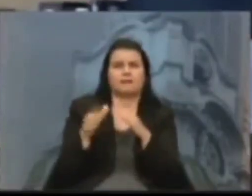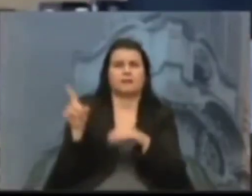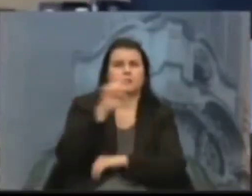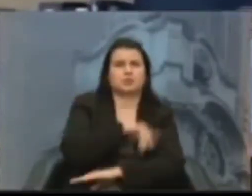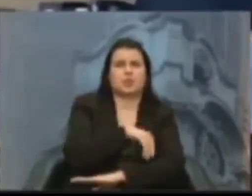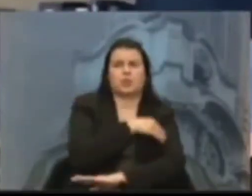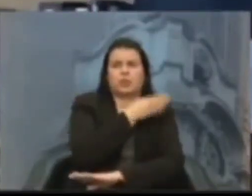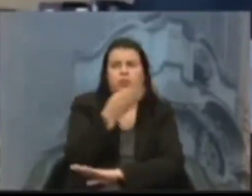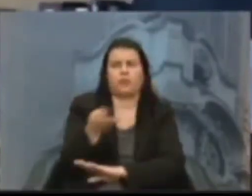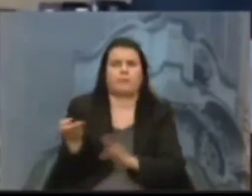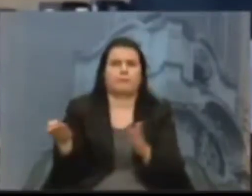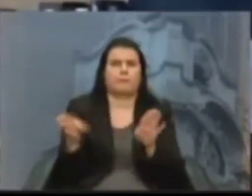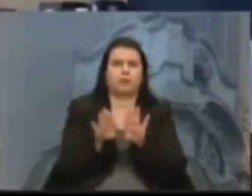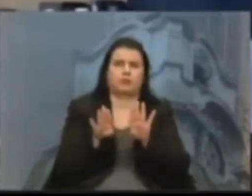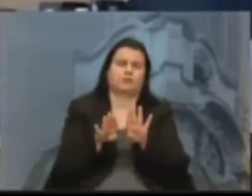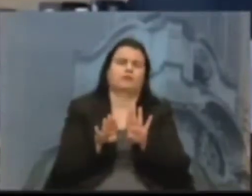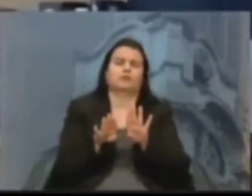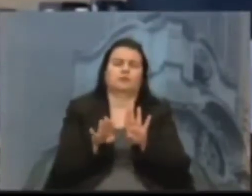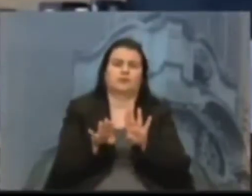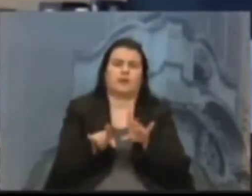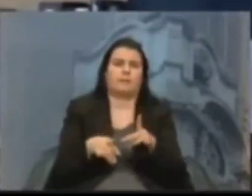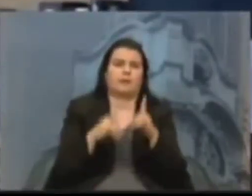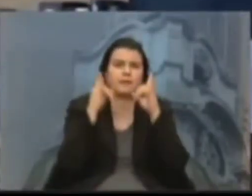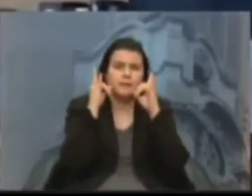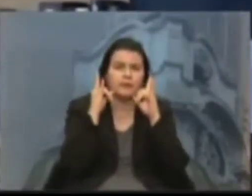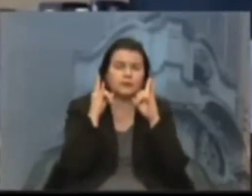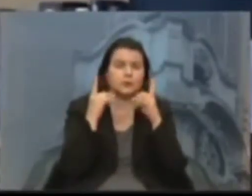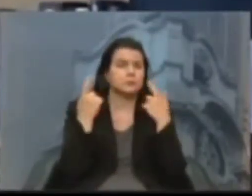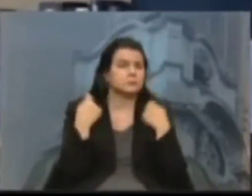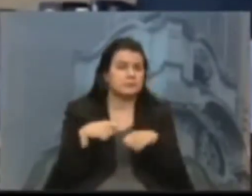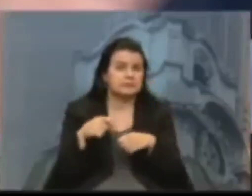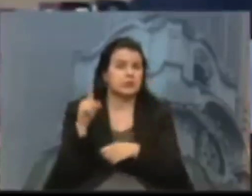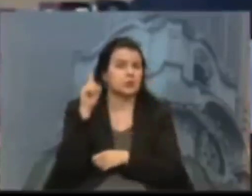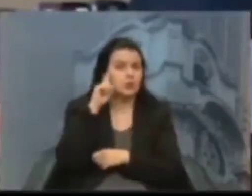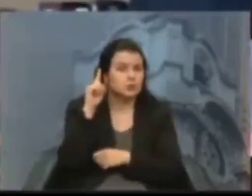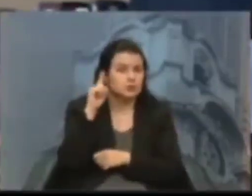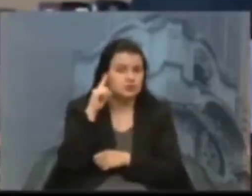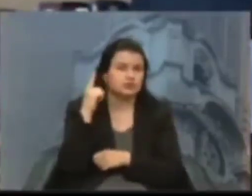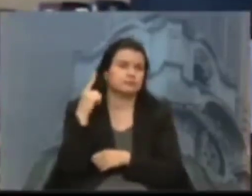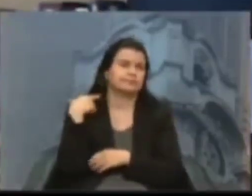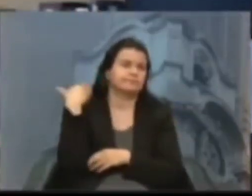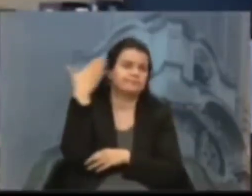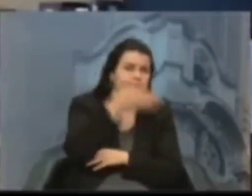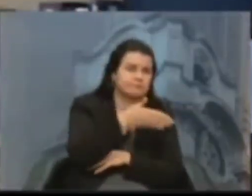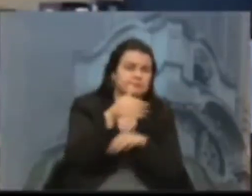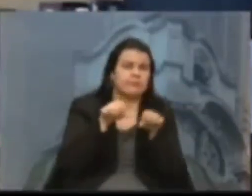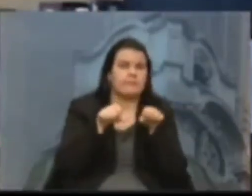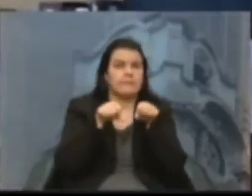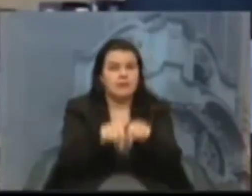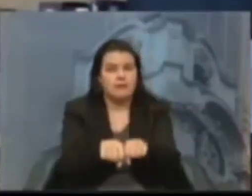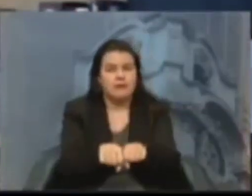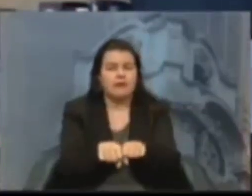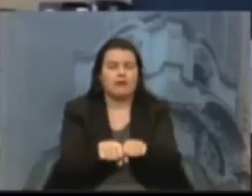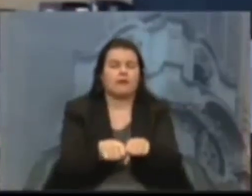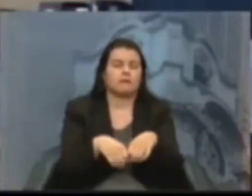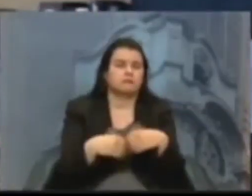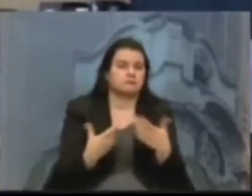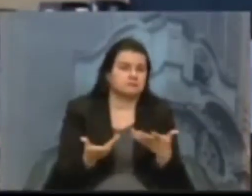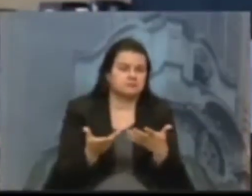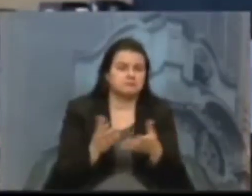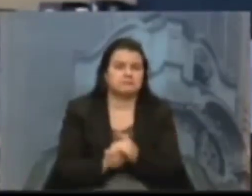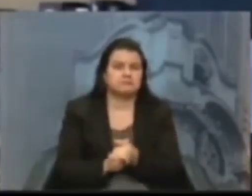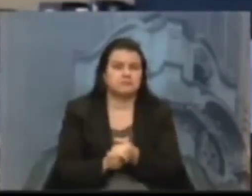apartamento, precisa fazer a sua rotina de ir a supermercado e, para isso,